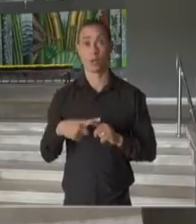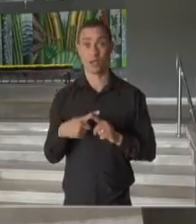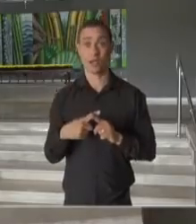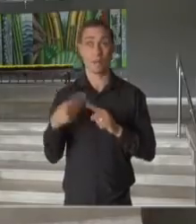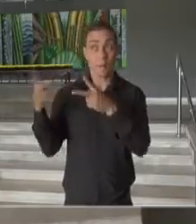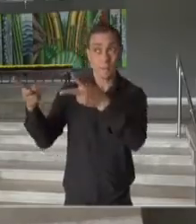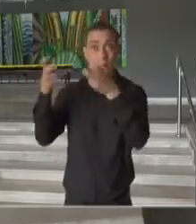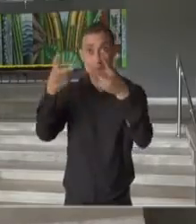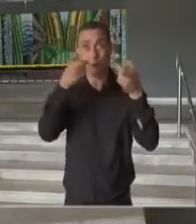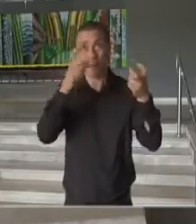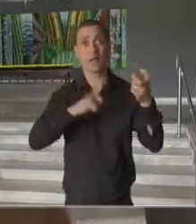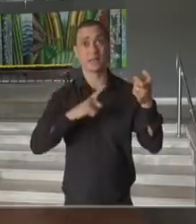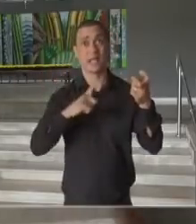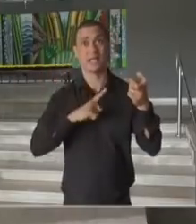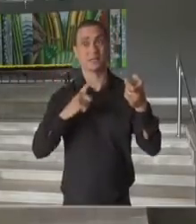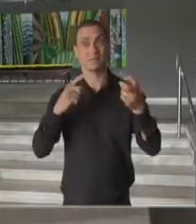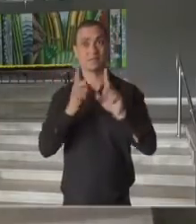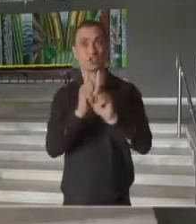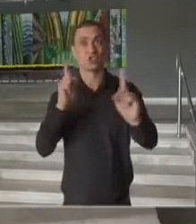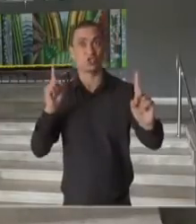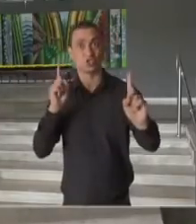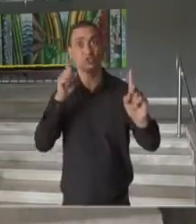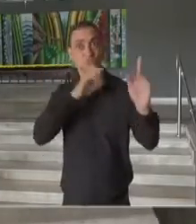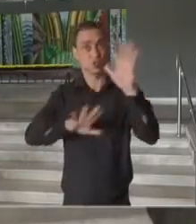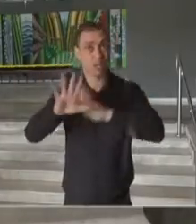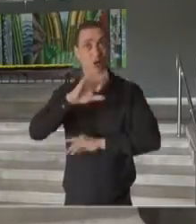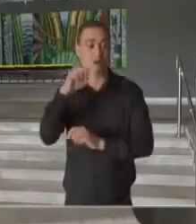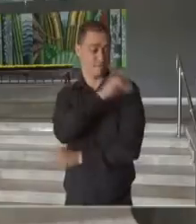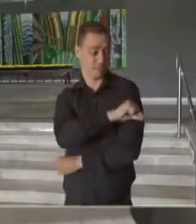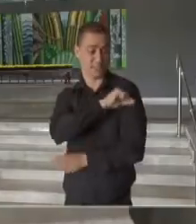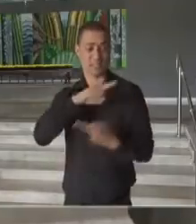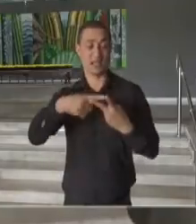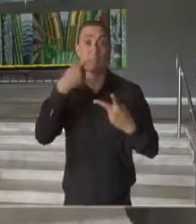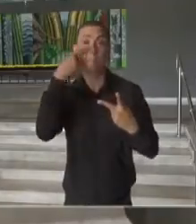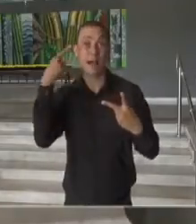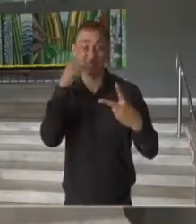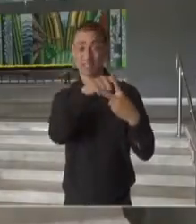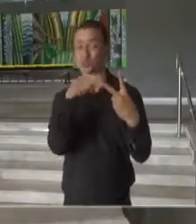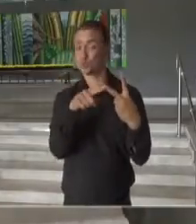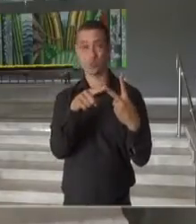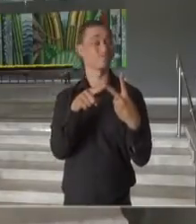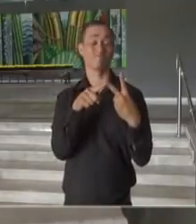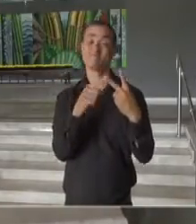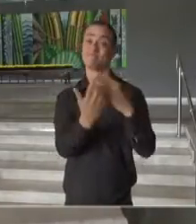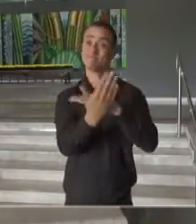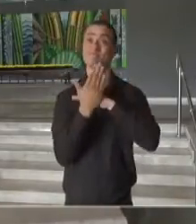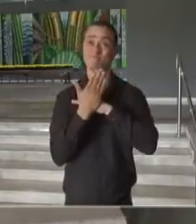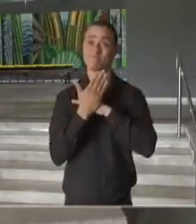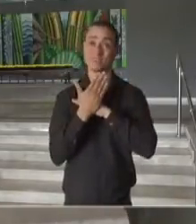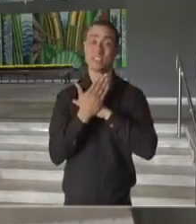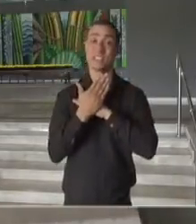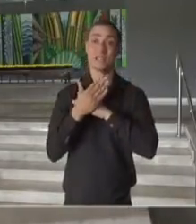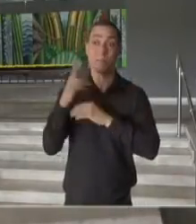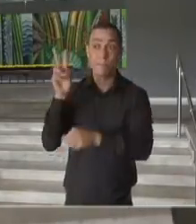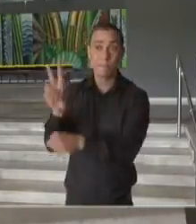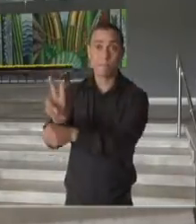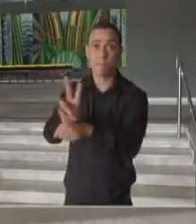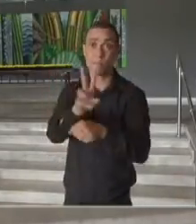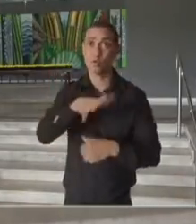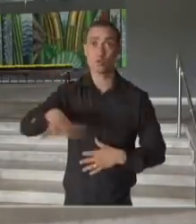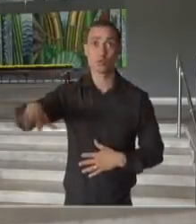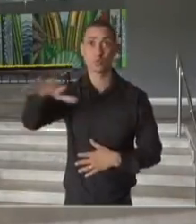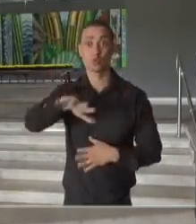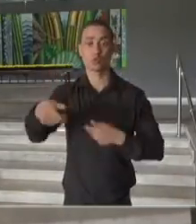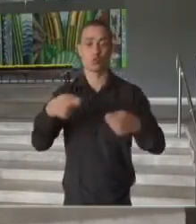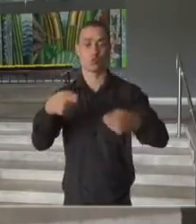a circulação do vírus no nosso meio. Vacina e máscara são as duas únicas formas que temos de proteger e